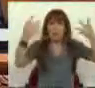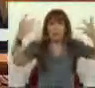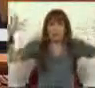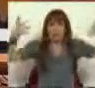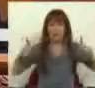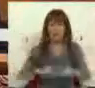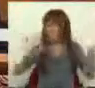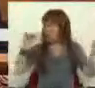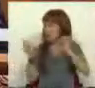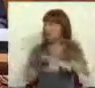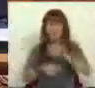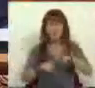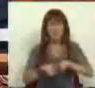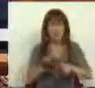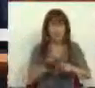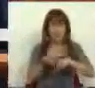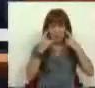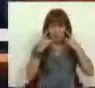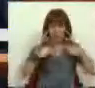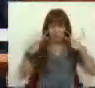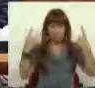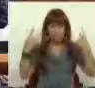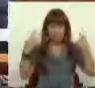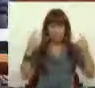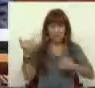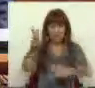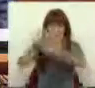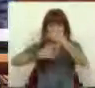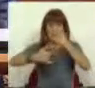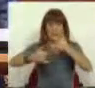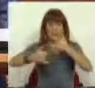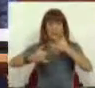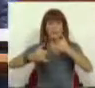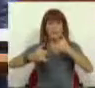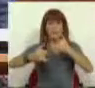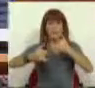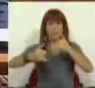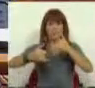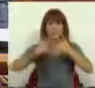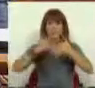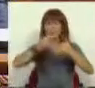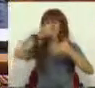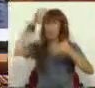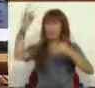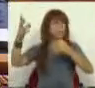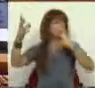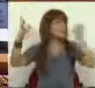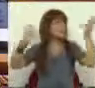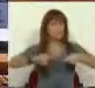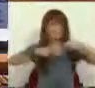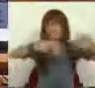público. Antes, pelo contrário, o setor público substituiu-se em muitos